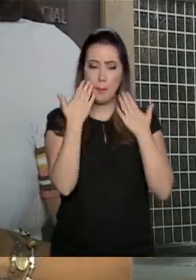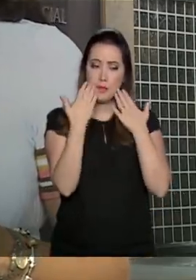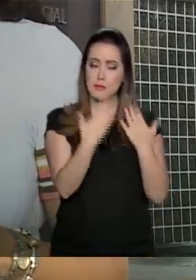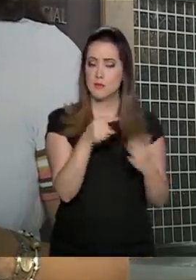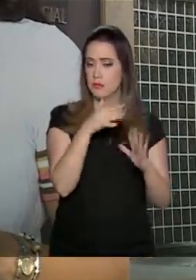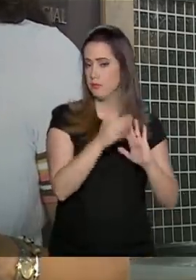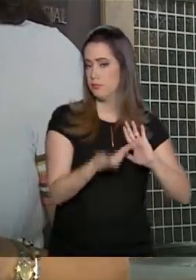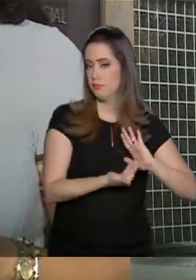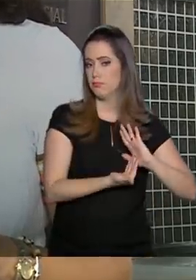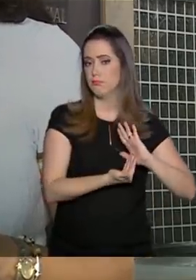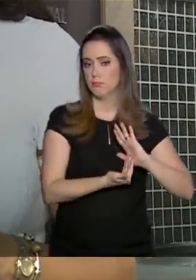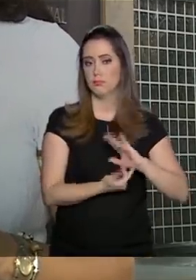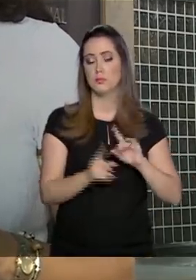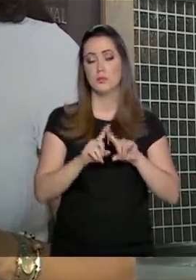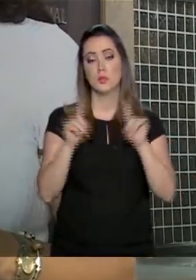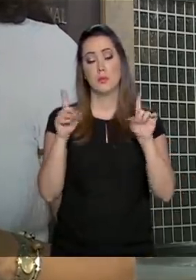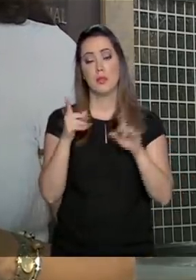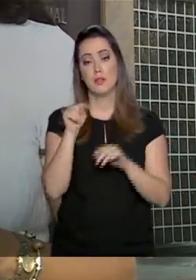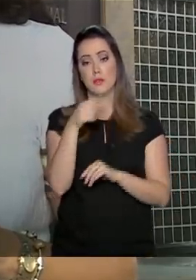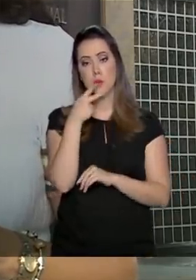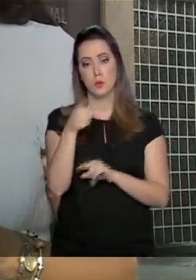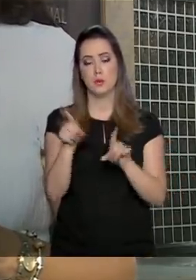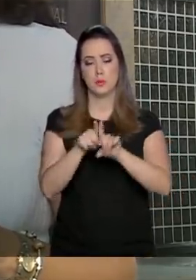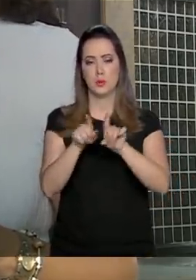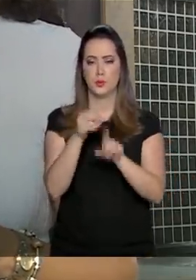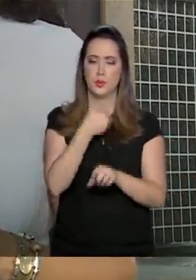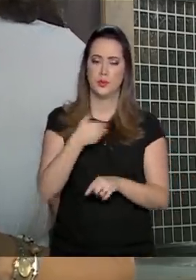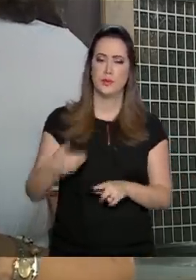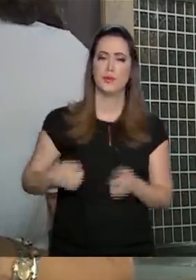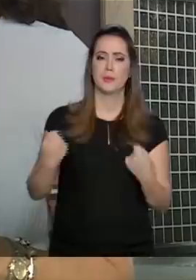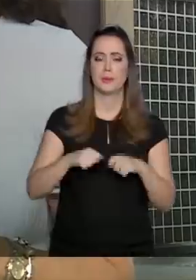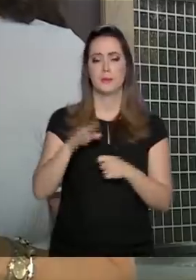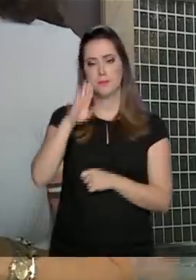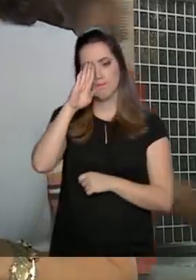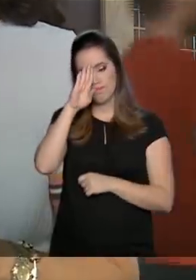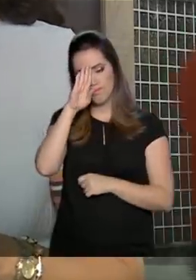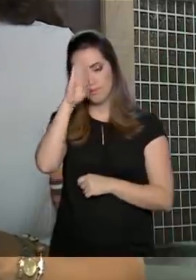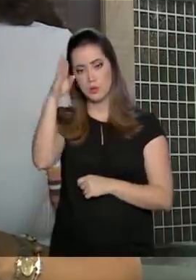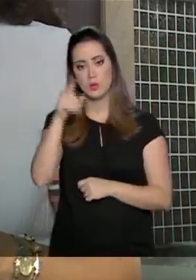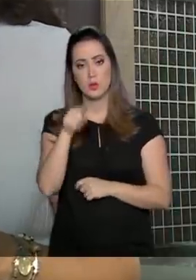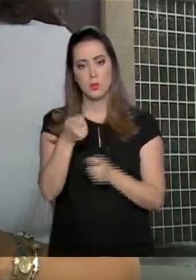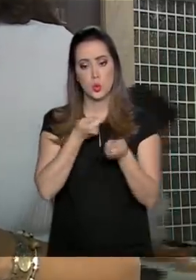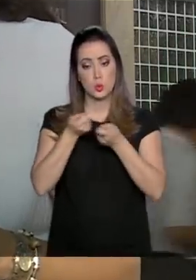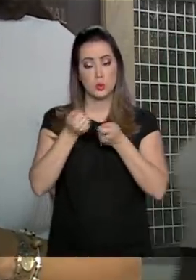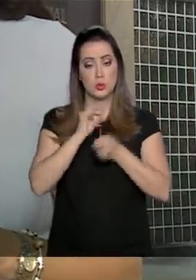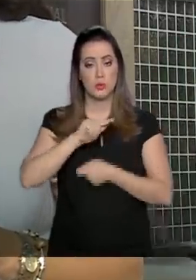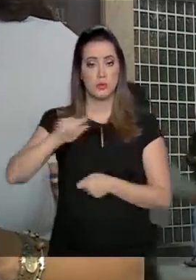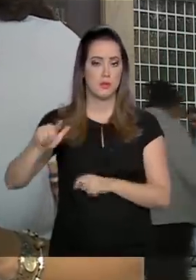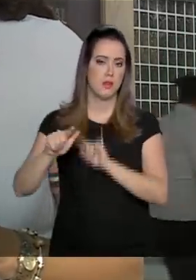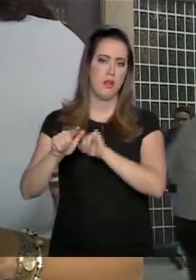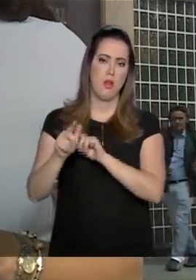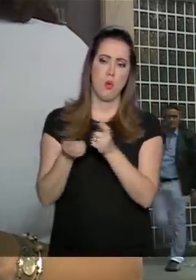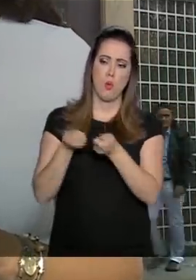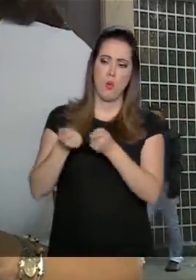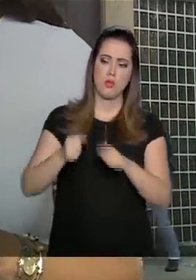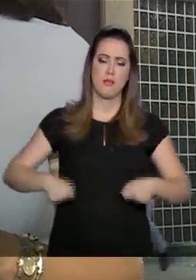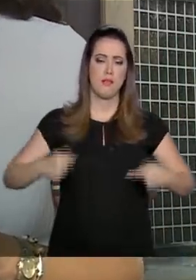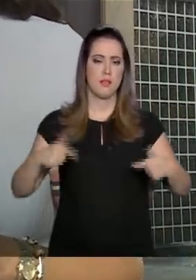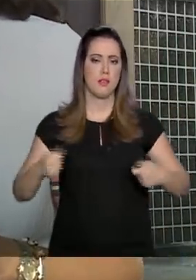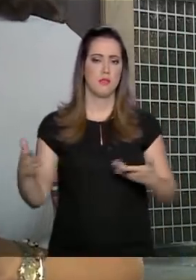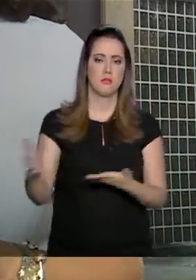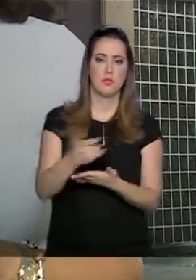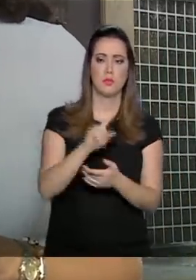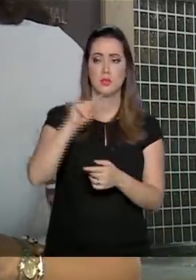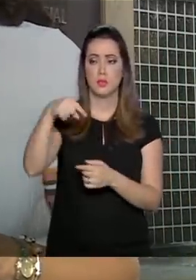apresentada a Câmara dos Deputados. Marinho disse que o governo precisa primeiro reequilibrar as contas públicas para, em seguida, atender as principais